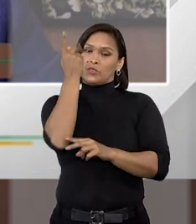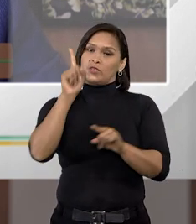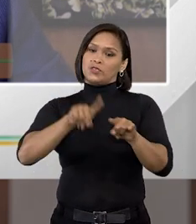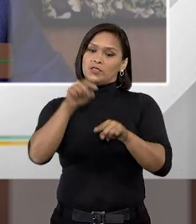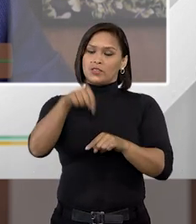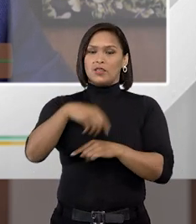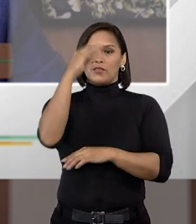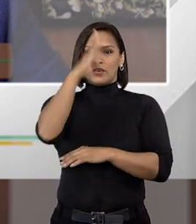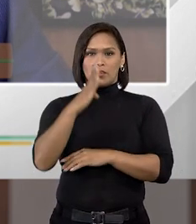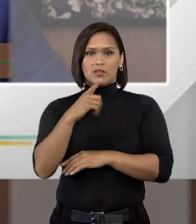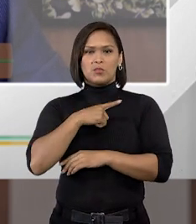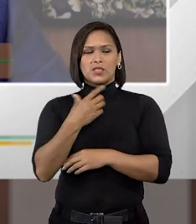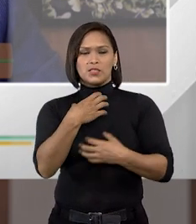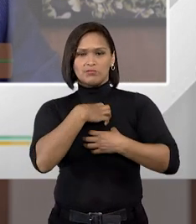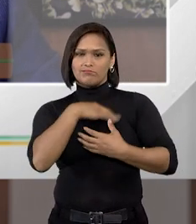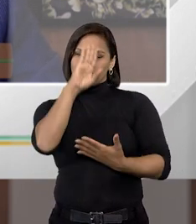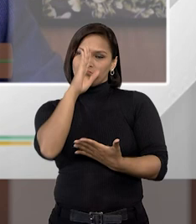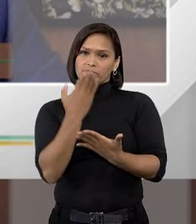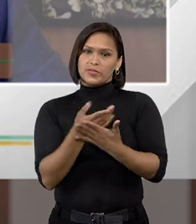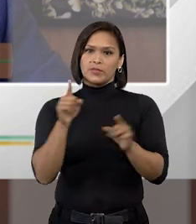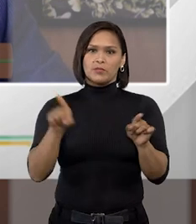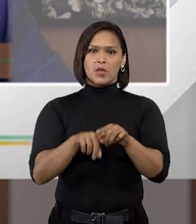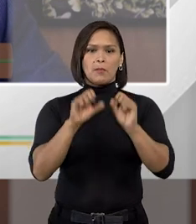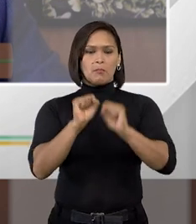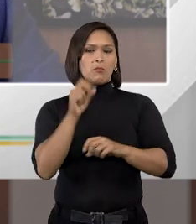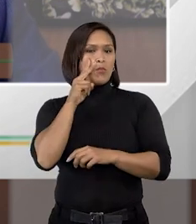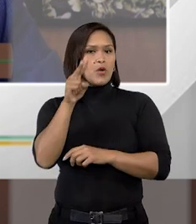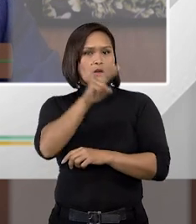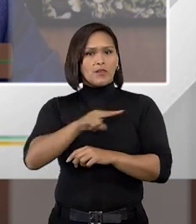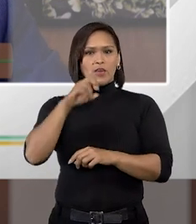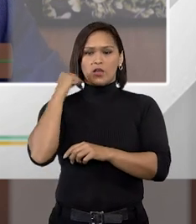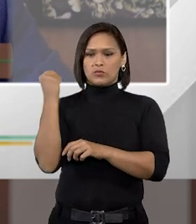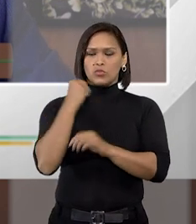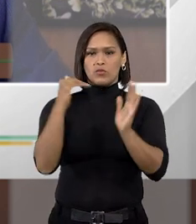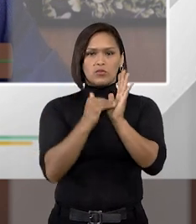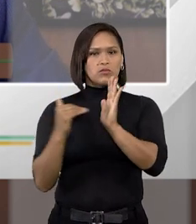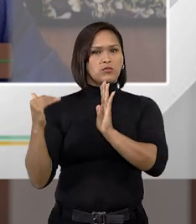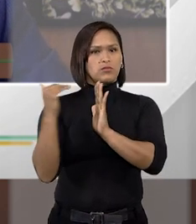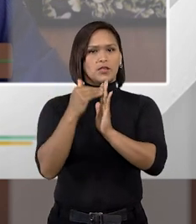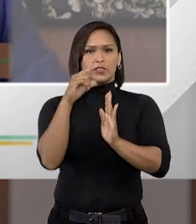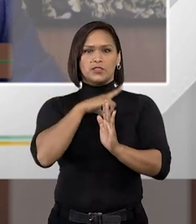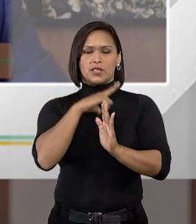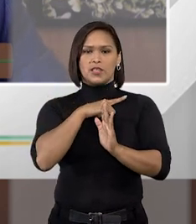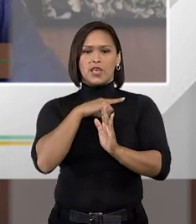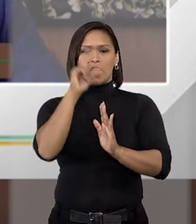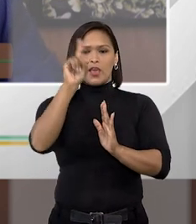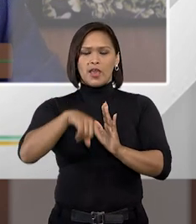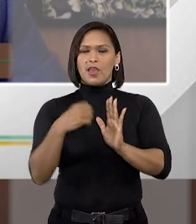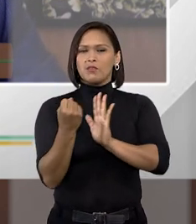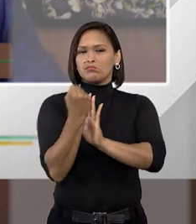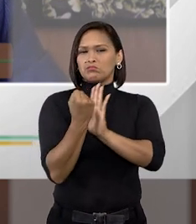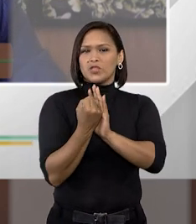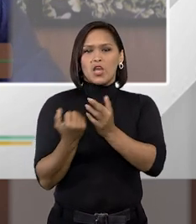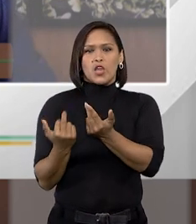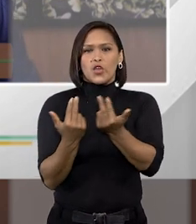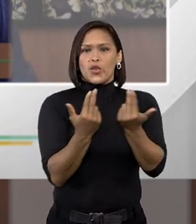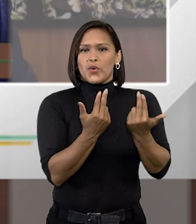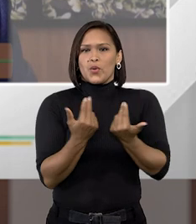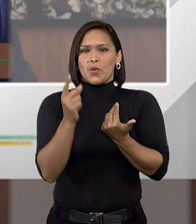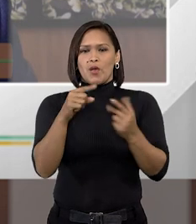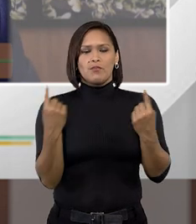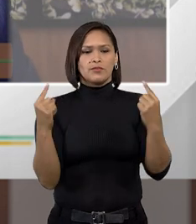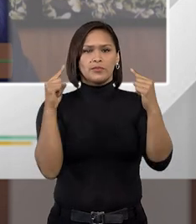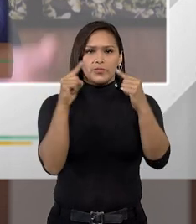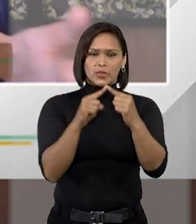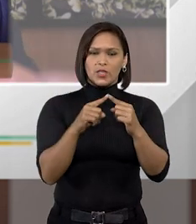Então, aqui no Brasil, de certa forma, a gente também pode ver isso. O grau de avanço que nós estamos, ele inexoravelmente vai estar